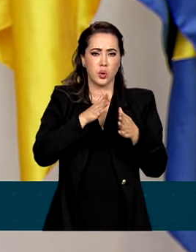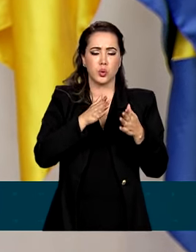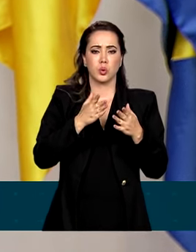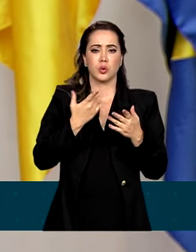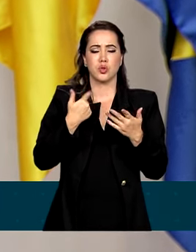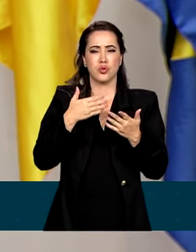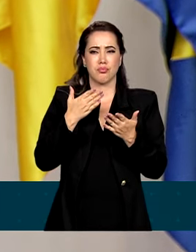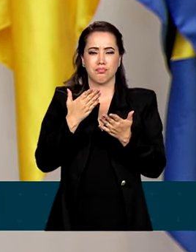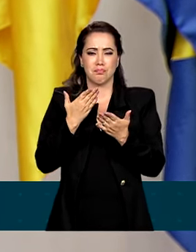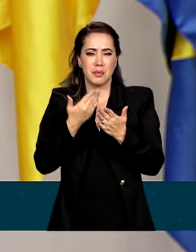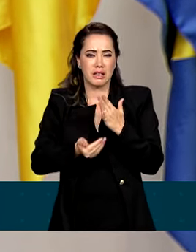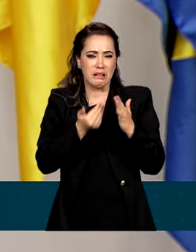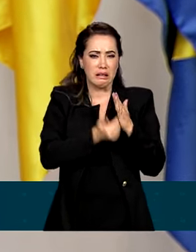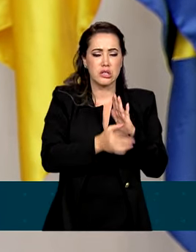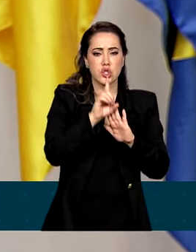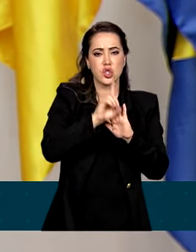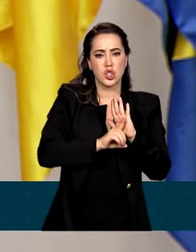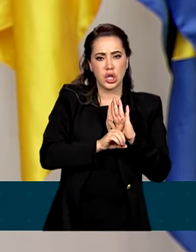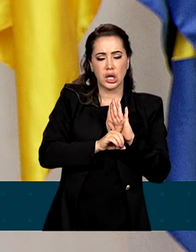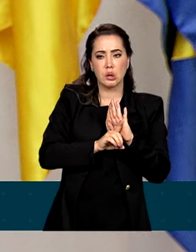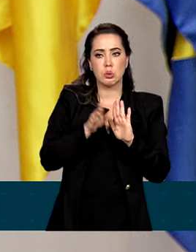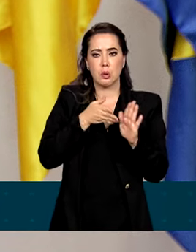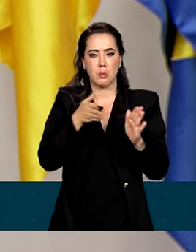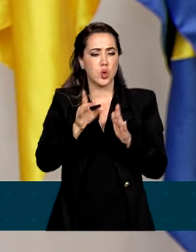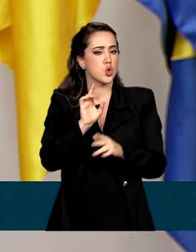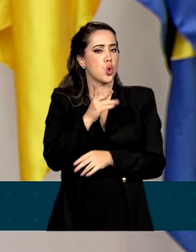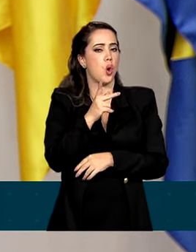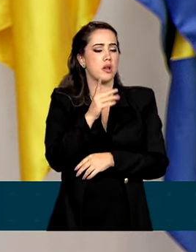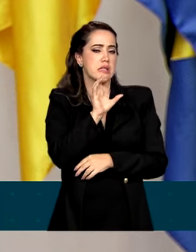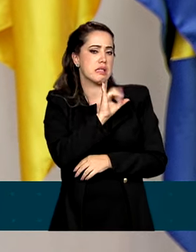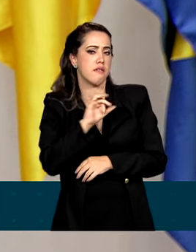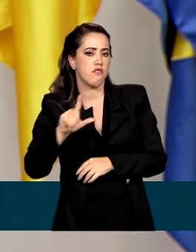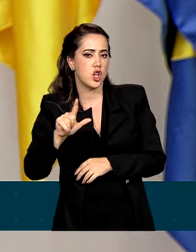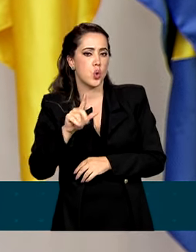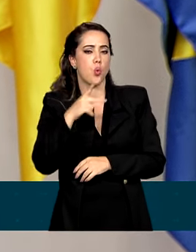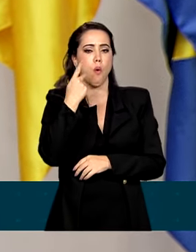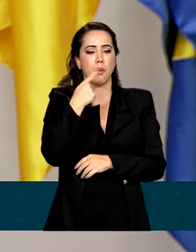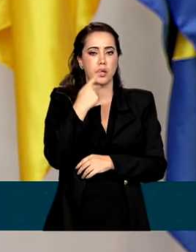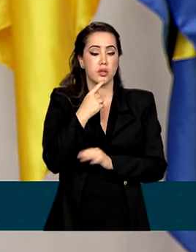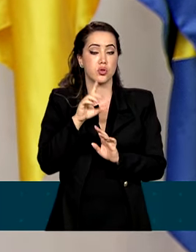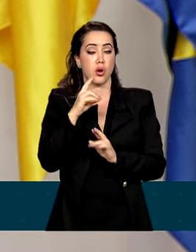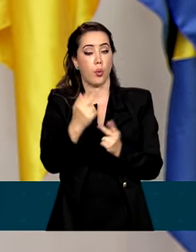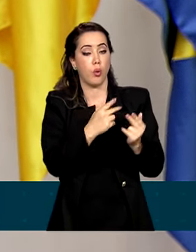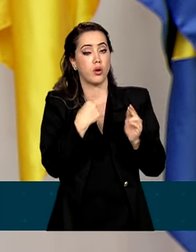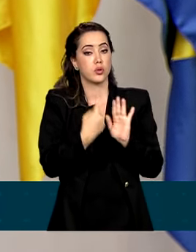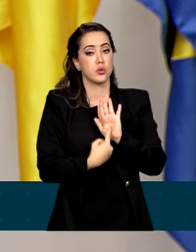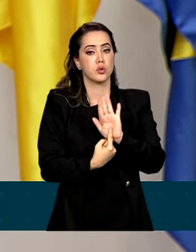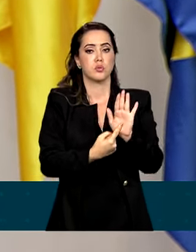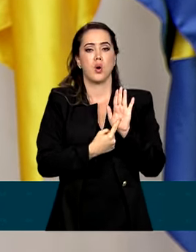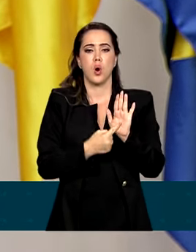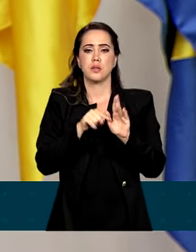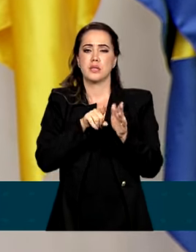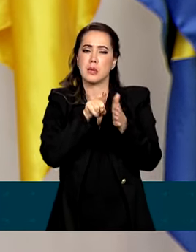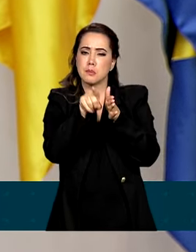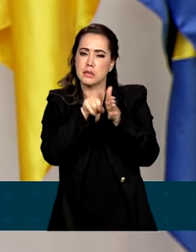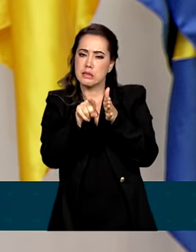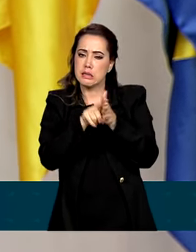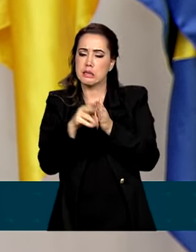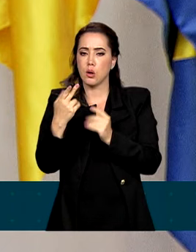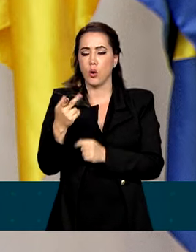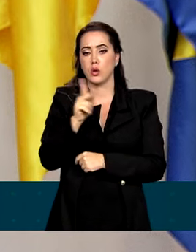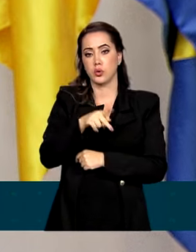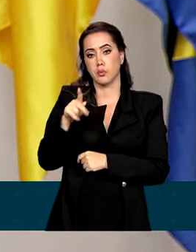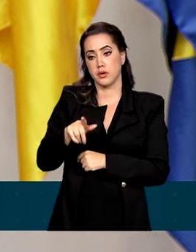dizem respeito apenas aos direitos civis e políticos, como nos mostram pesquisadores, pesquisas como a do